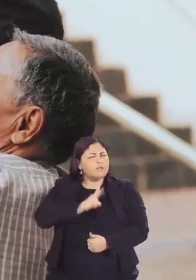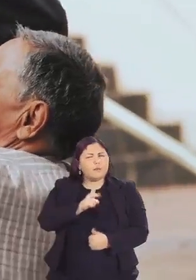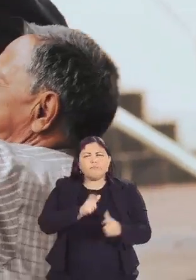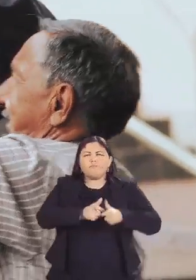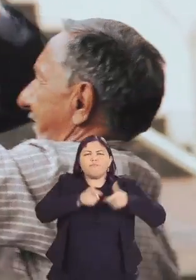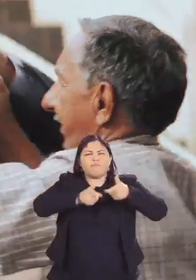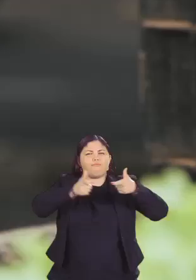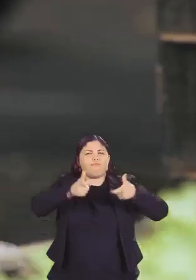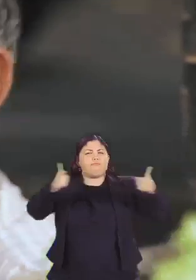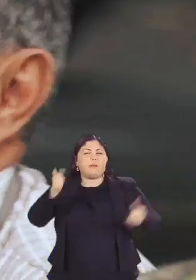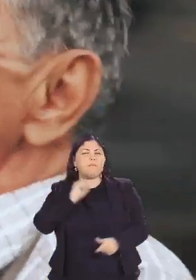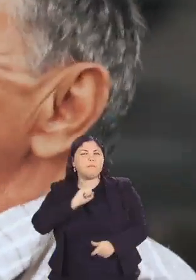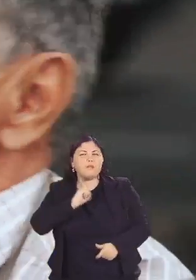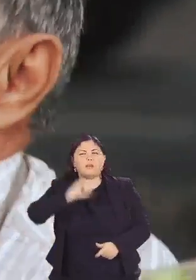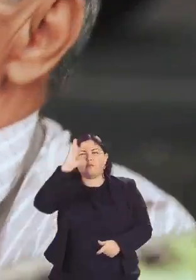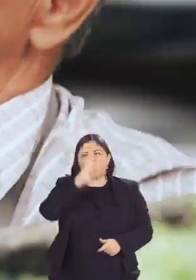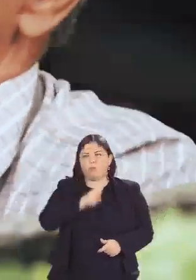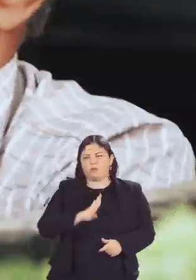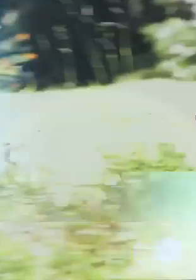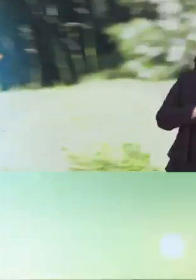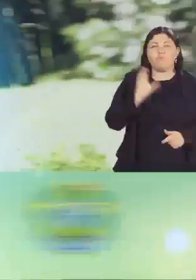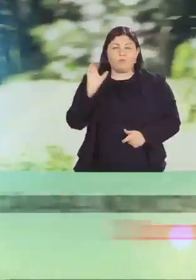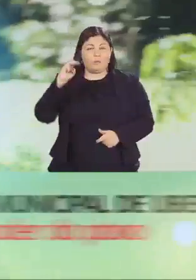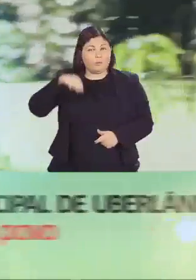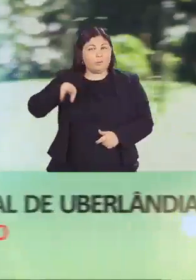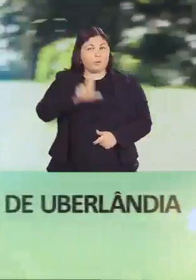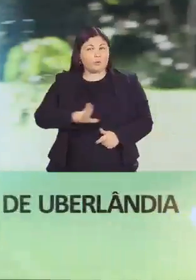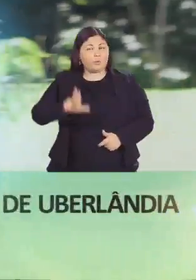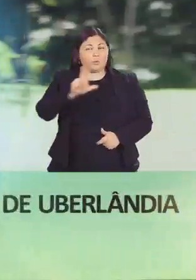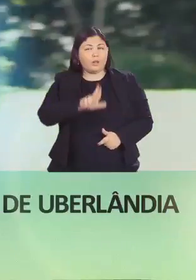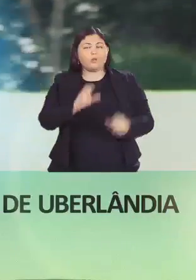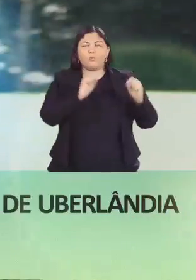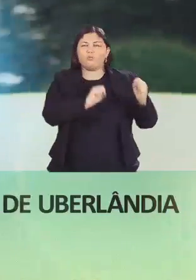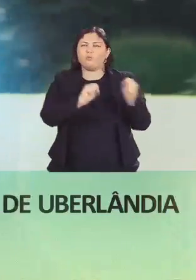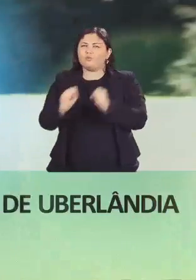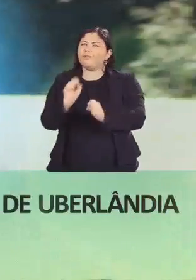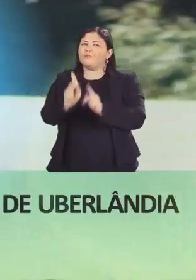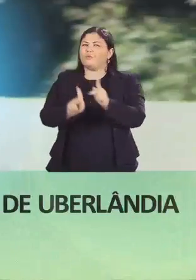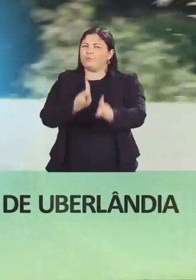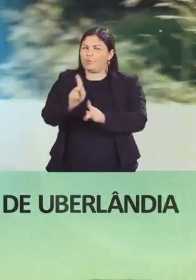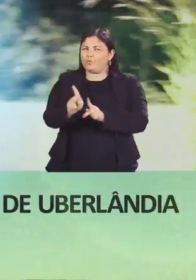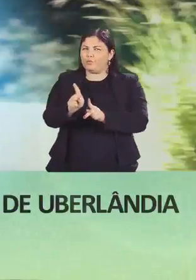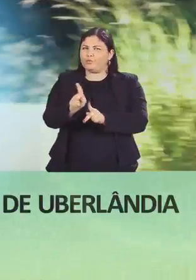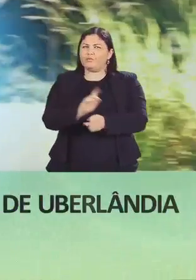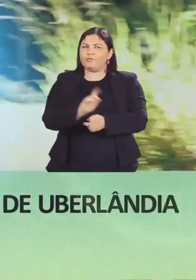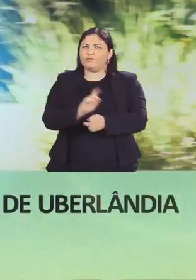que mais crescem em Minas e no Brasil. Câmara Municipal de Uberlândia. O poder do povo. do povo.